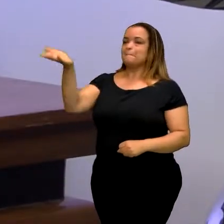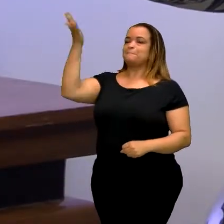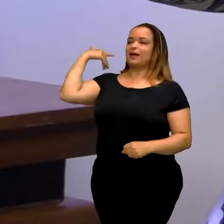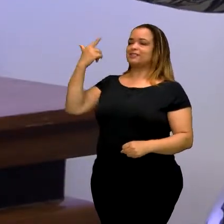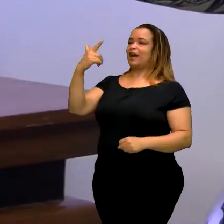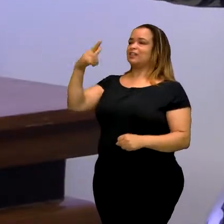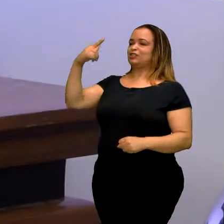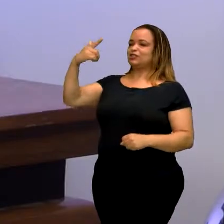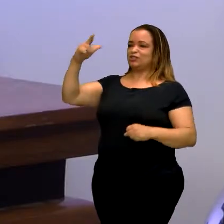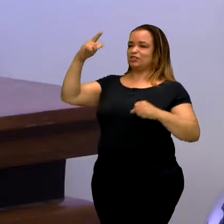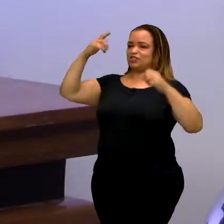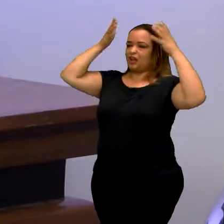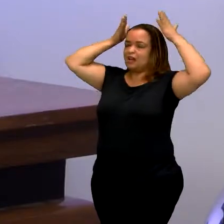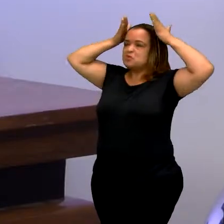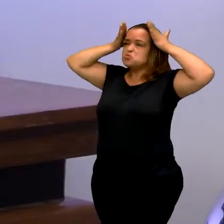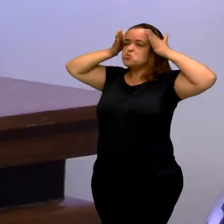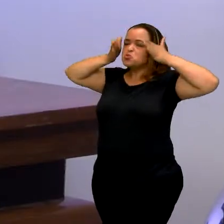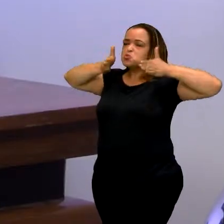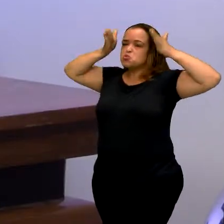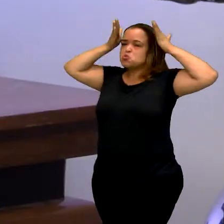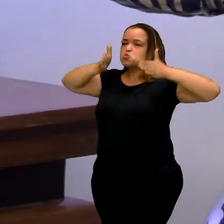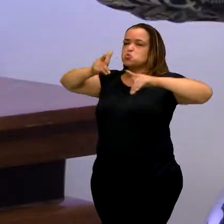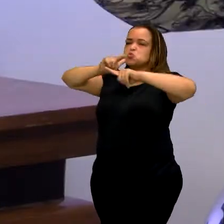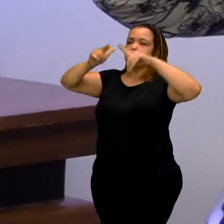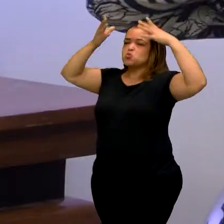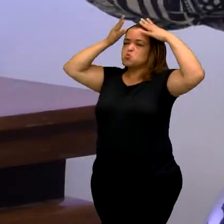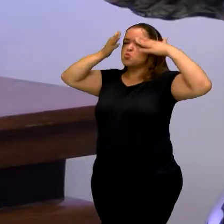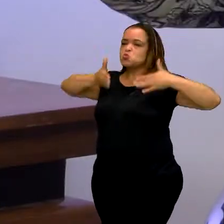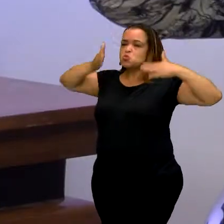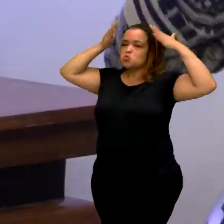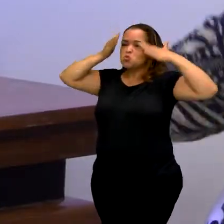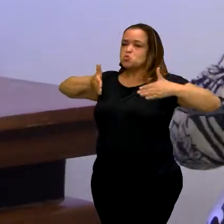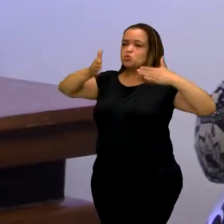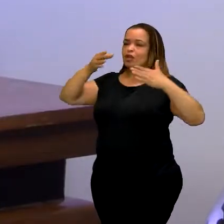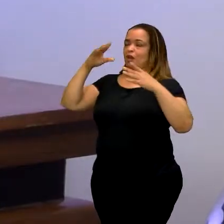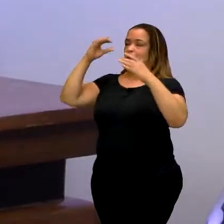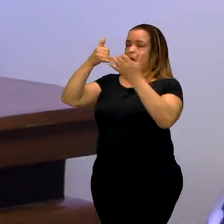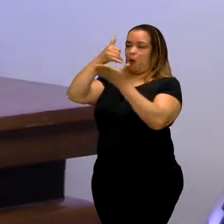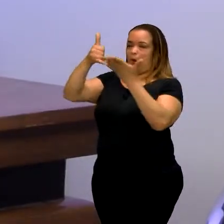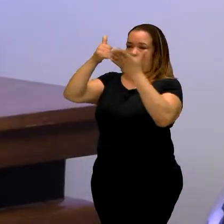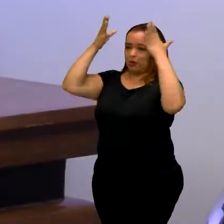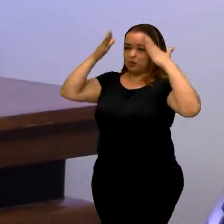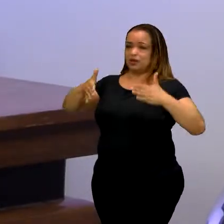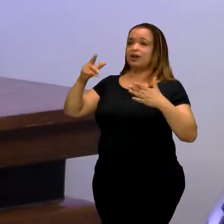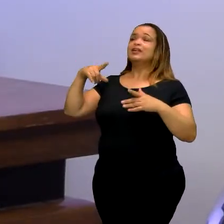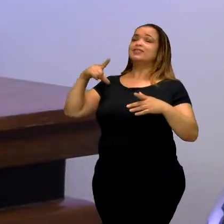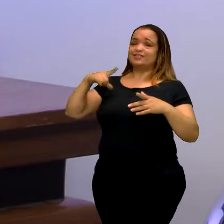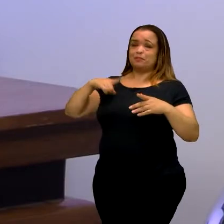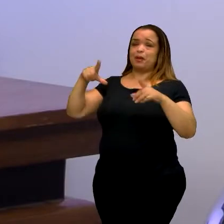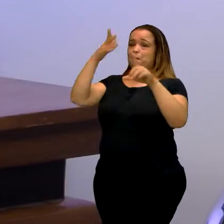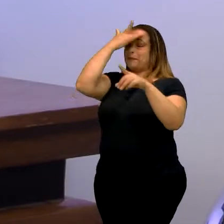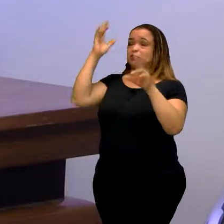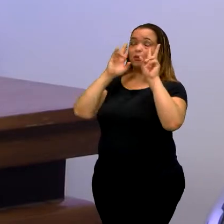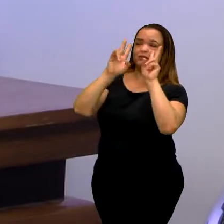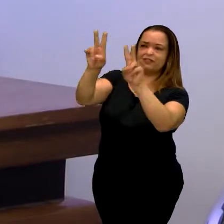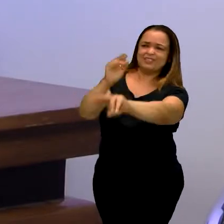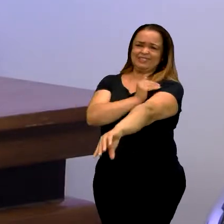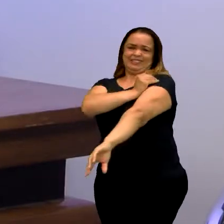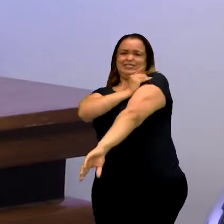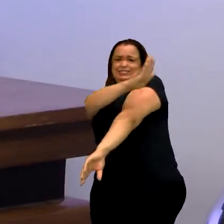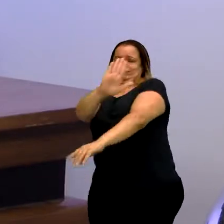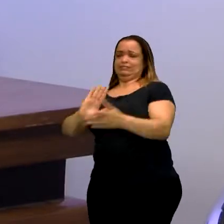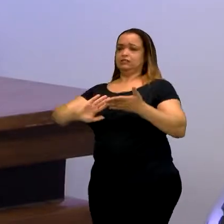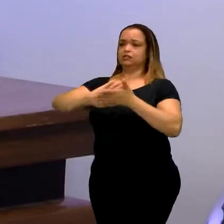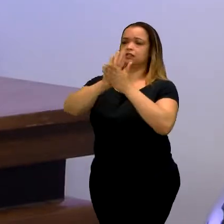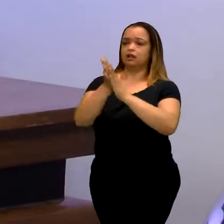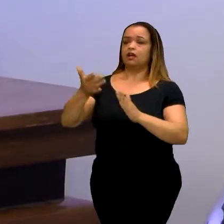cabelo oleoso. Crianças que tinham cabelo escorrido, cheio de oleosidade. Também eram marginalizadas. Então,